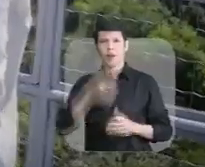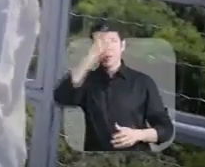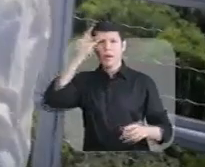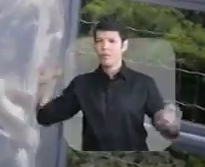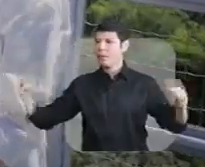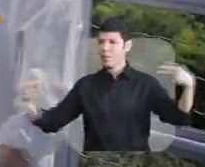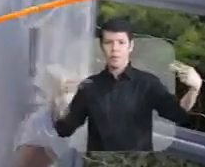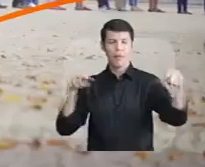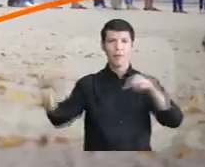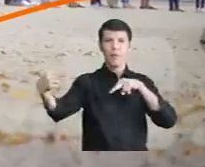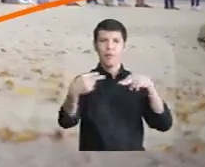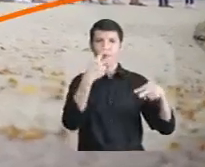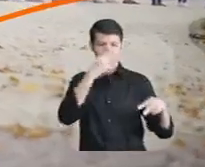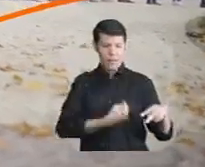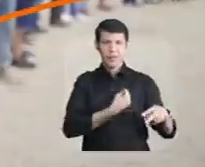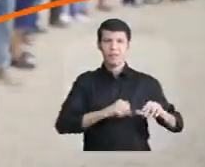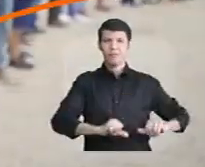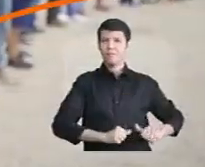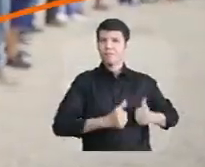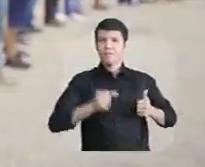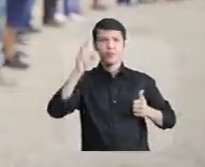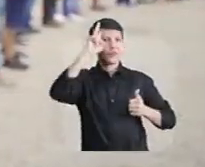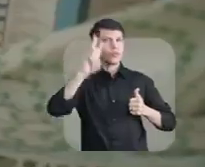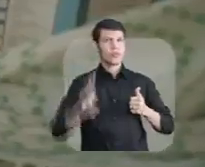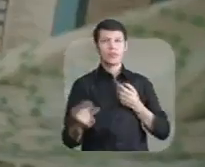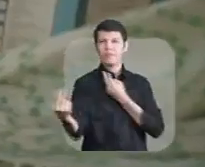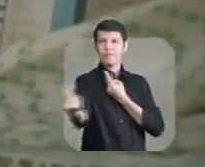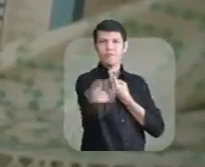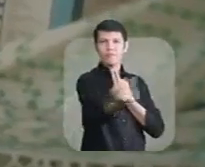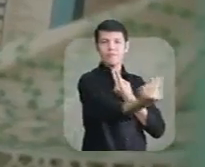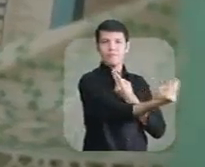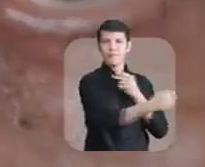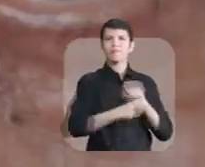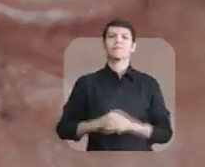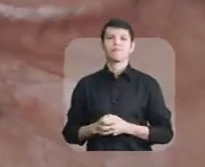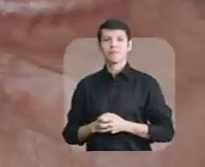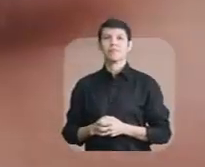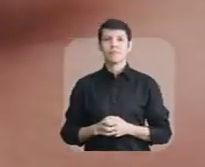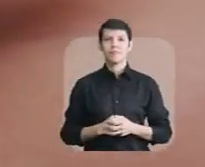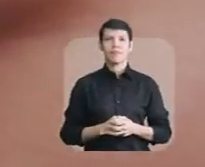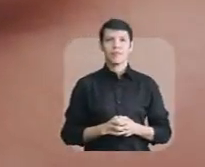Minha gente virou tua gente, minha história é tua também